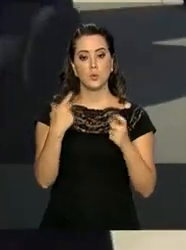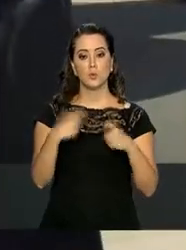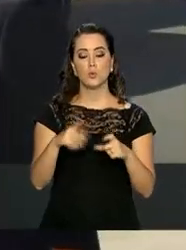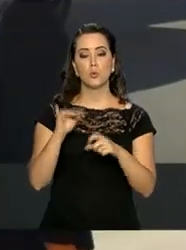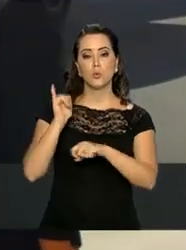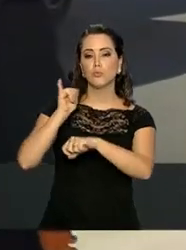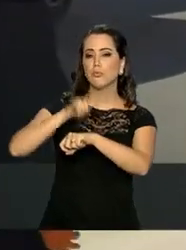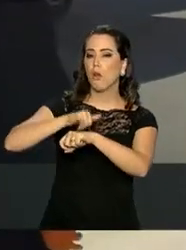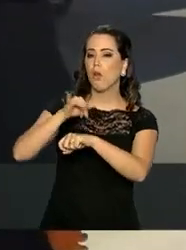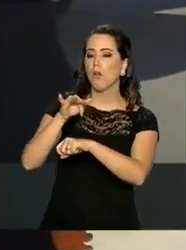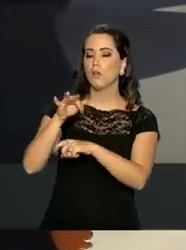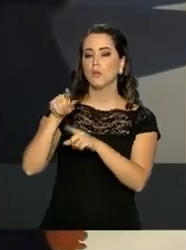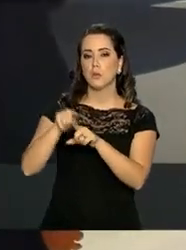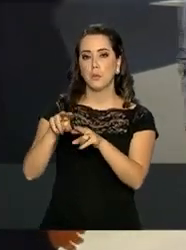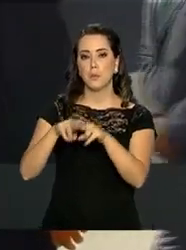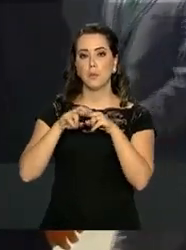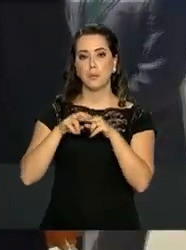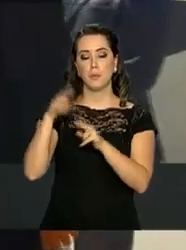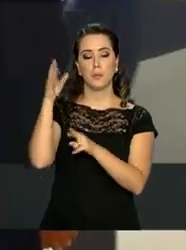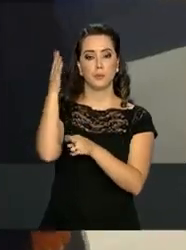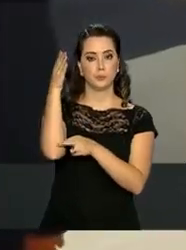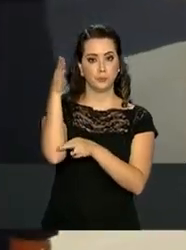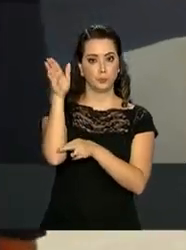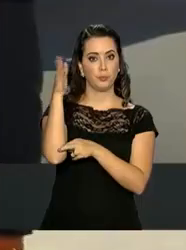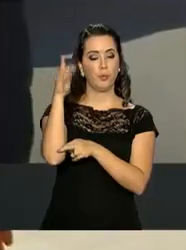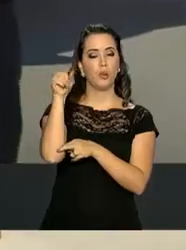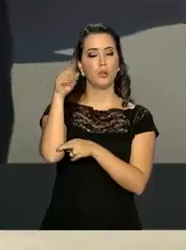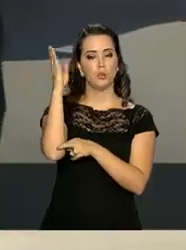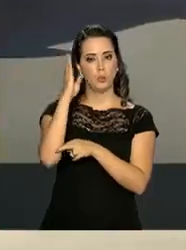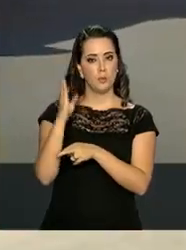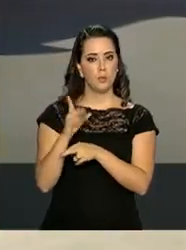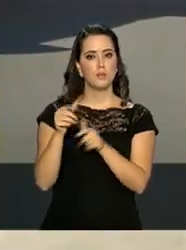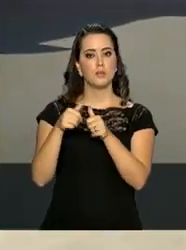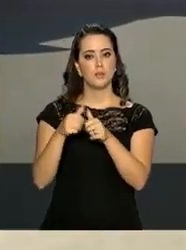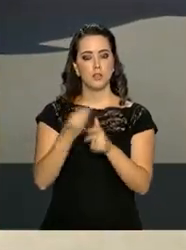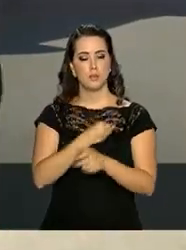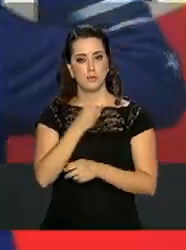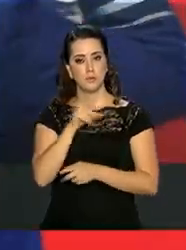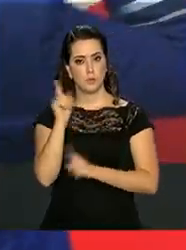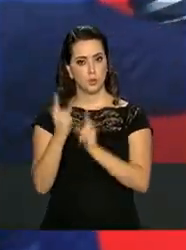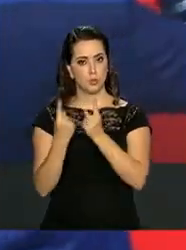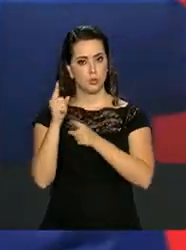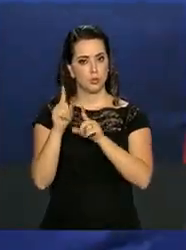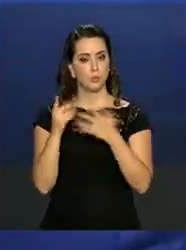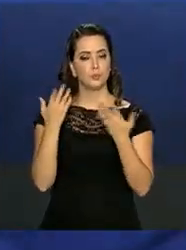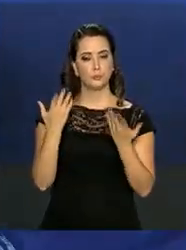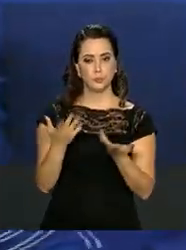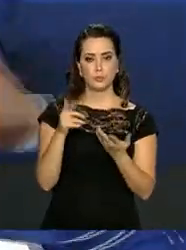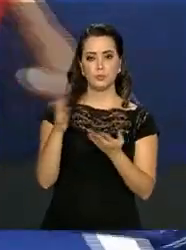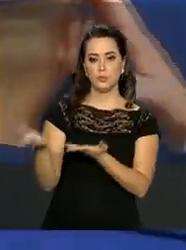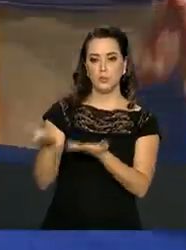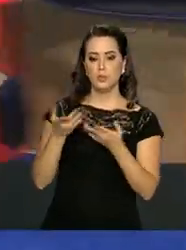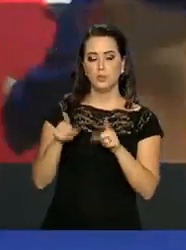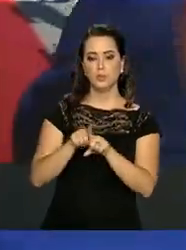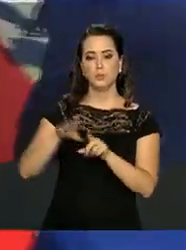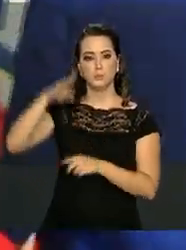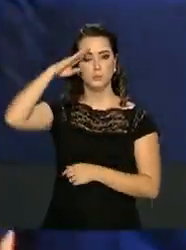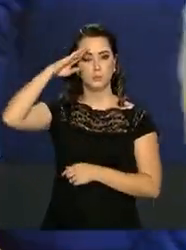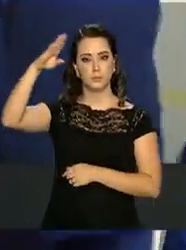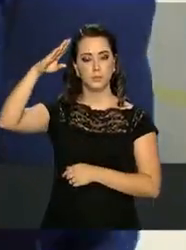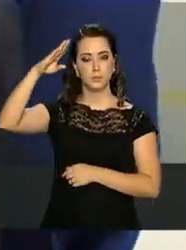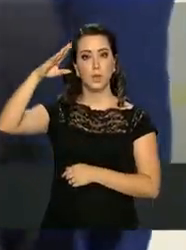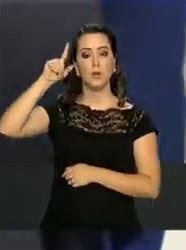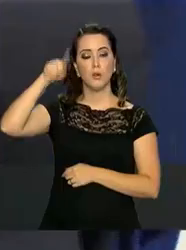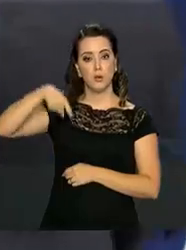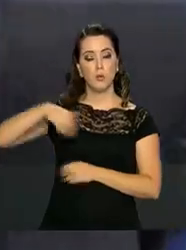aérea da capital chilena pelo embaixador do Brasil no Chile, Carlos Sérgio Sobra Duarte. A recepção teve ainda honras militares